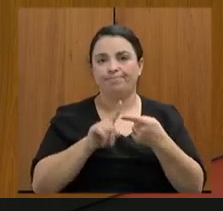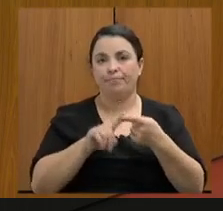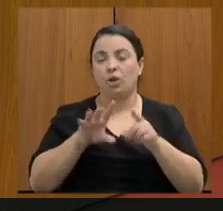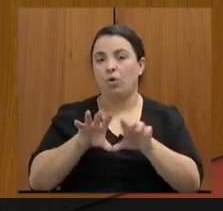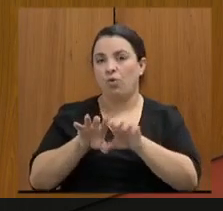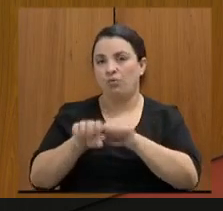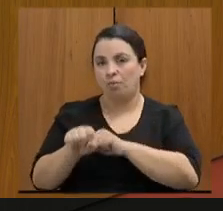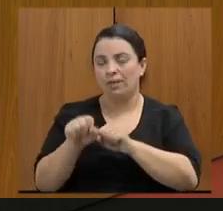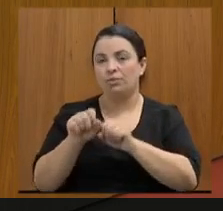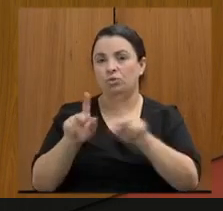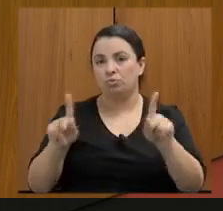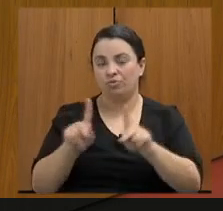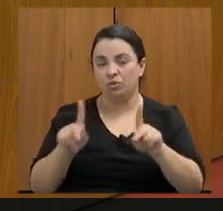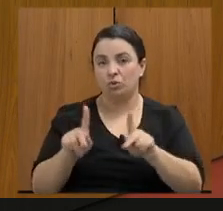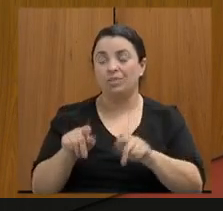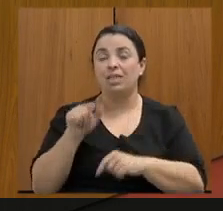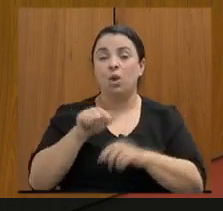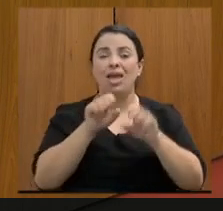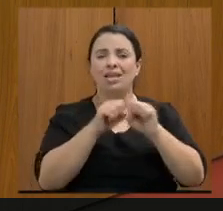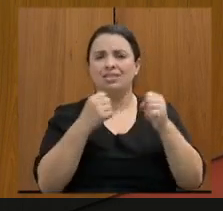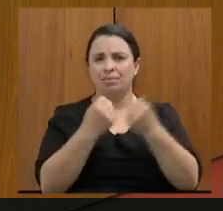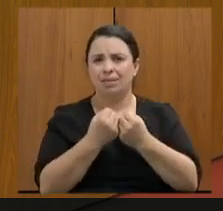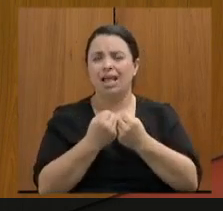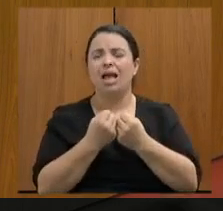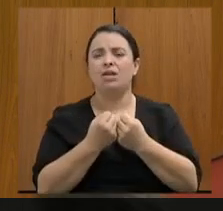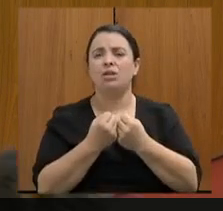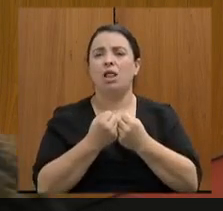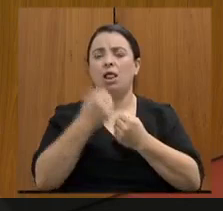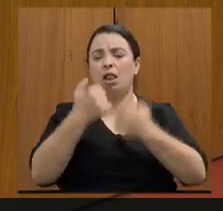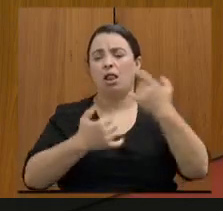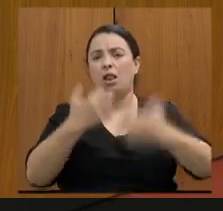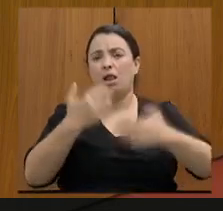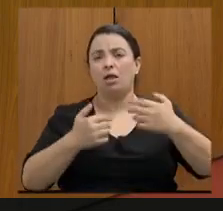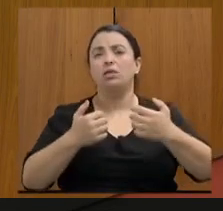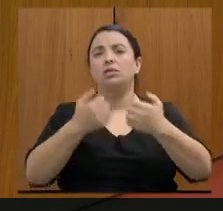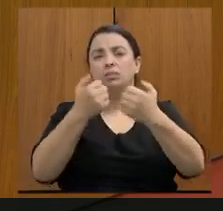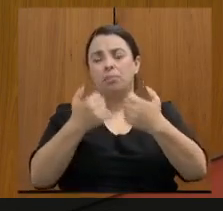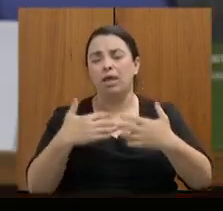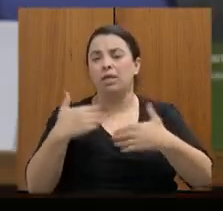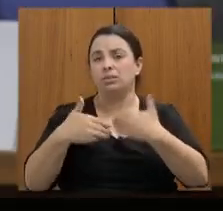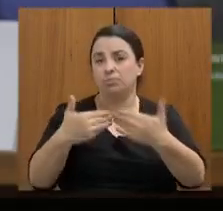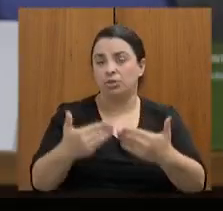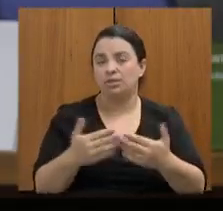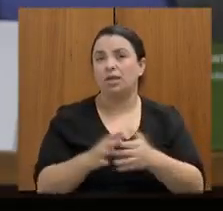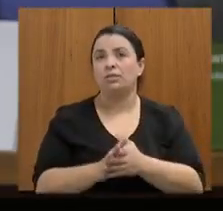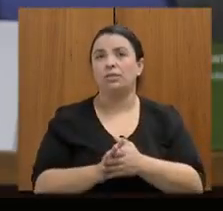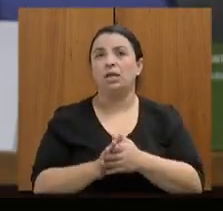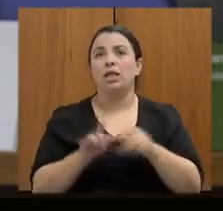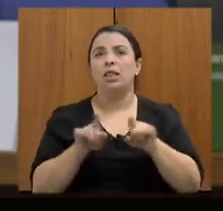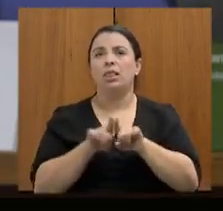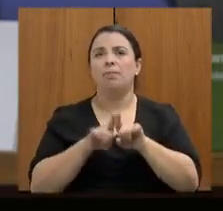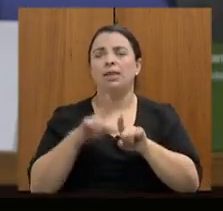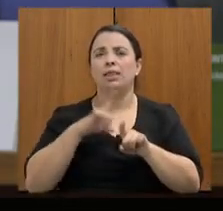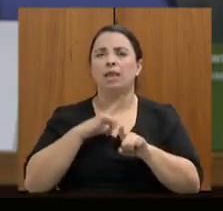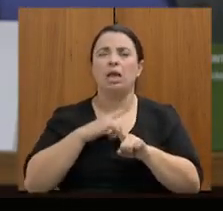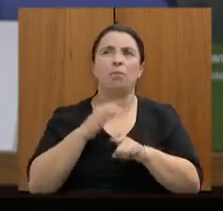em que a nossa setorial esclarece esses processos a gente tem também houve deve ter umas três não acho que mais um